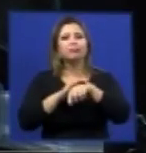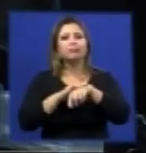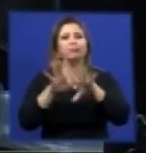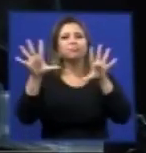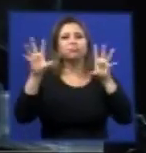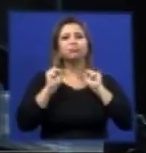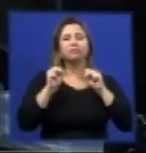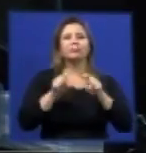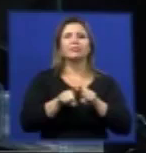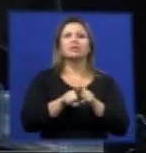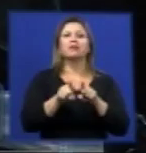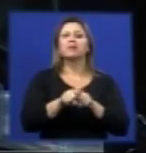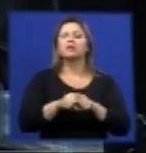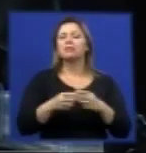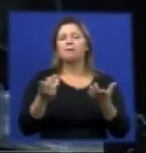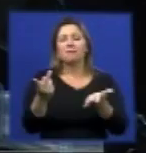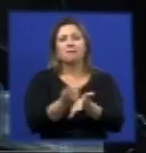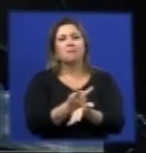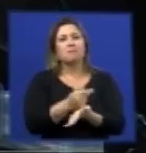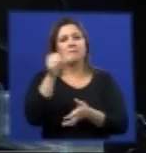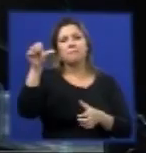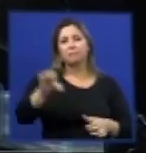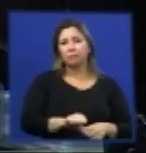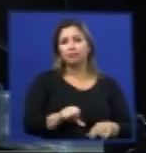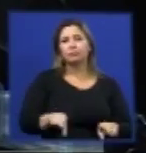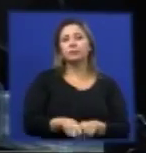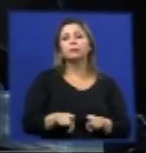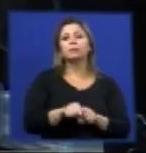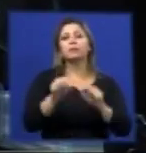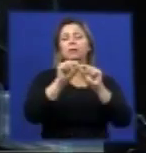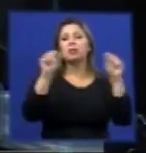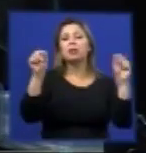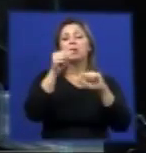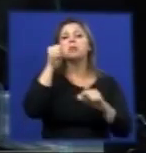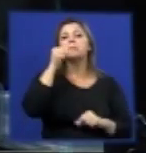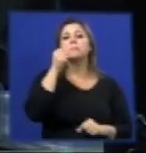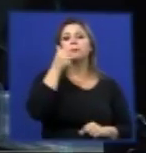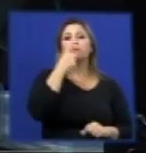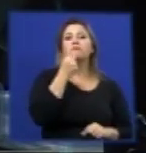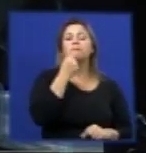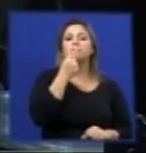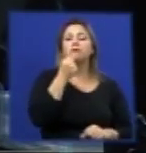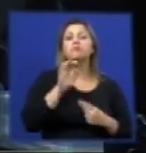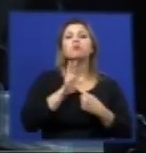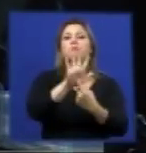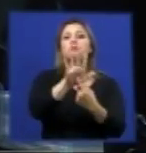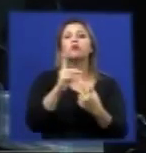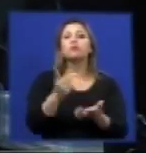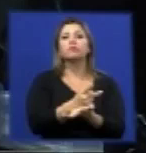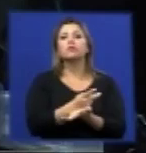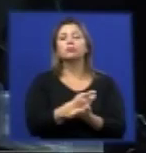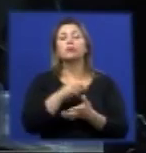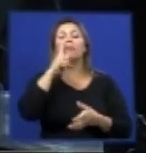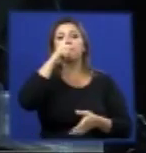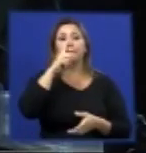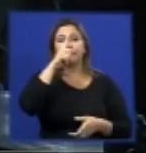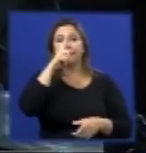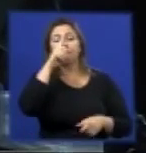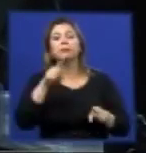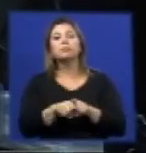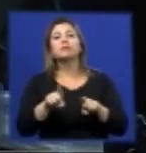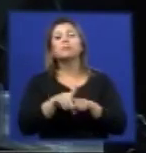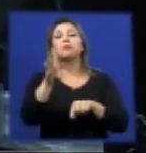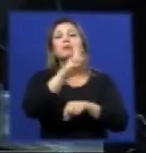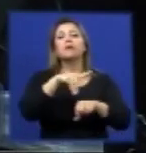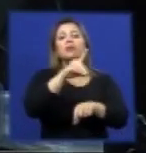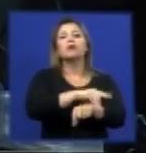as epidemias acontecendo e essa linha em vermelho mostra um outro agravante que a dengue traz